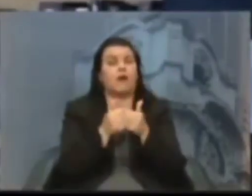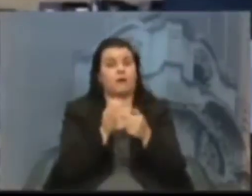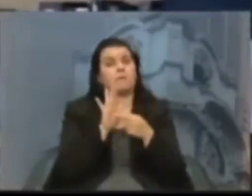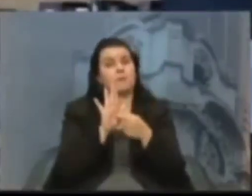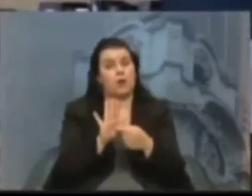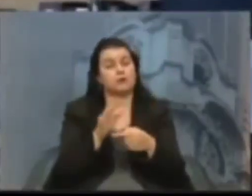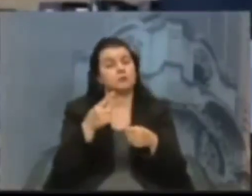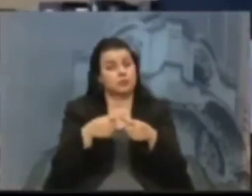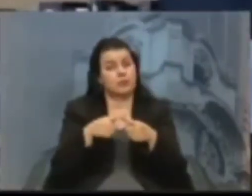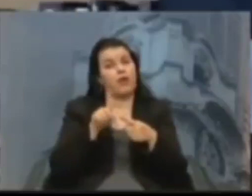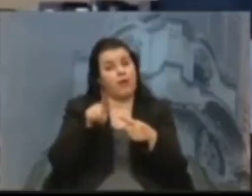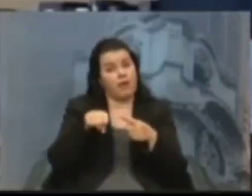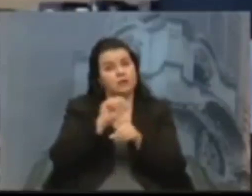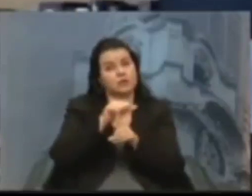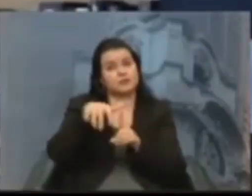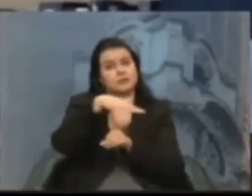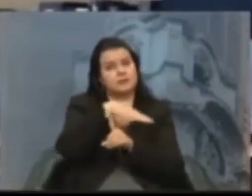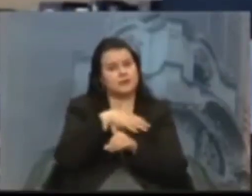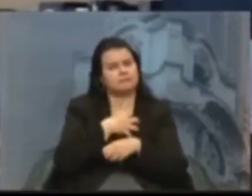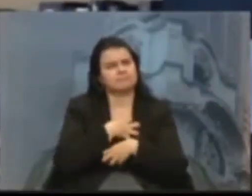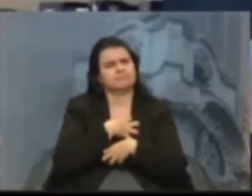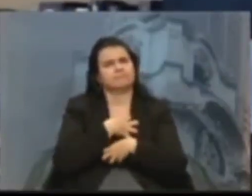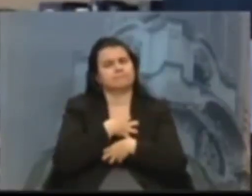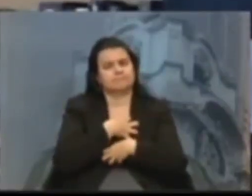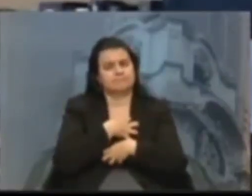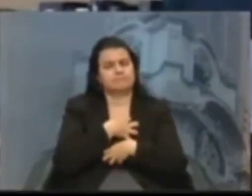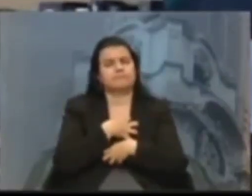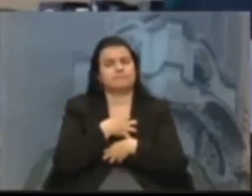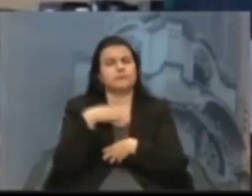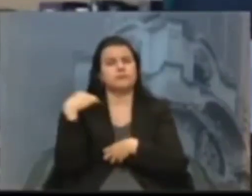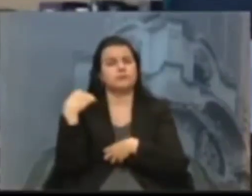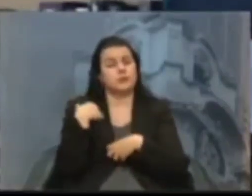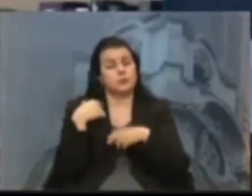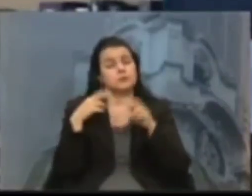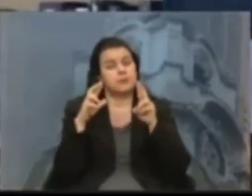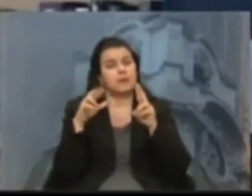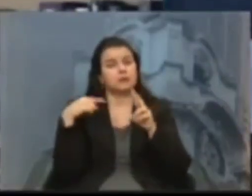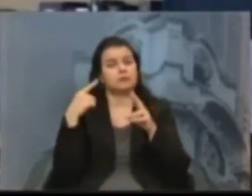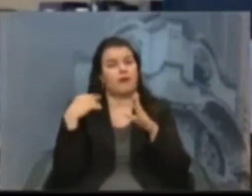mais sensível a essa causa. E eu espero que a gente avance também